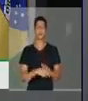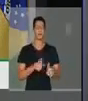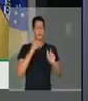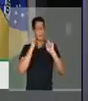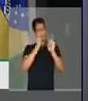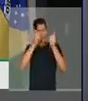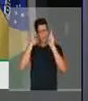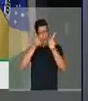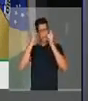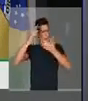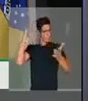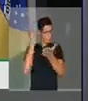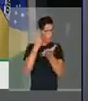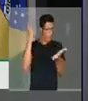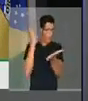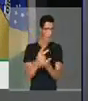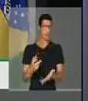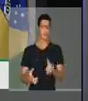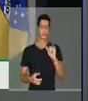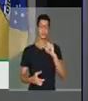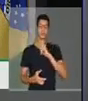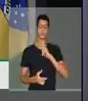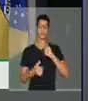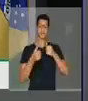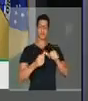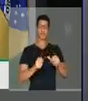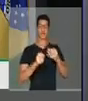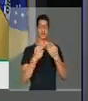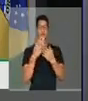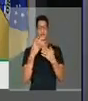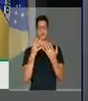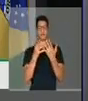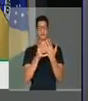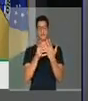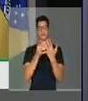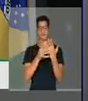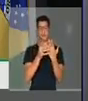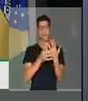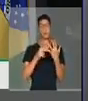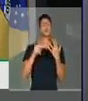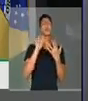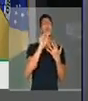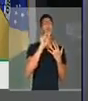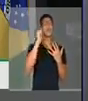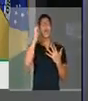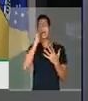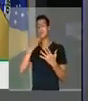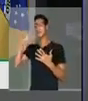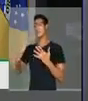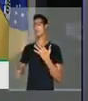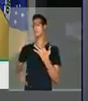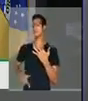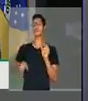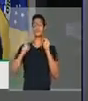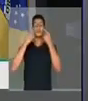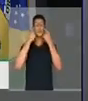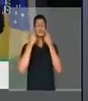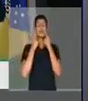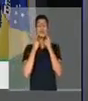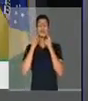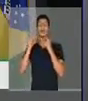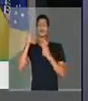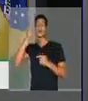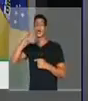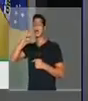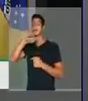prego nesses caras. Se tiver que ficar viúvo, que fique a mulher do bandido. Se tiver que chorar, que